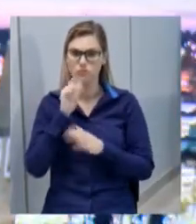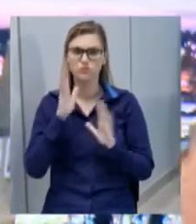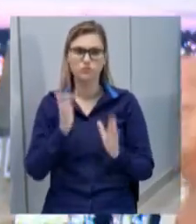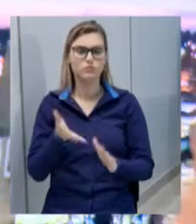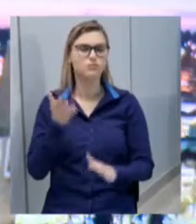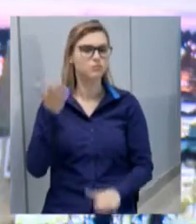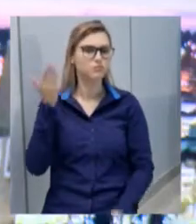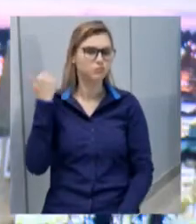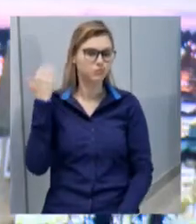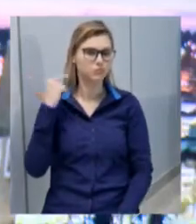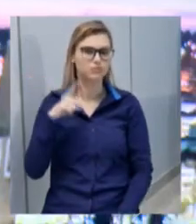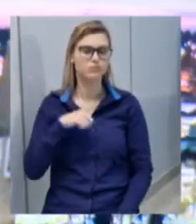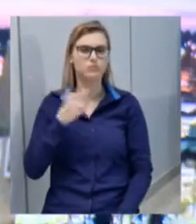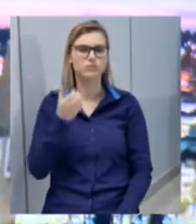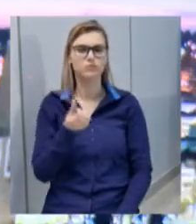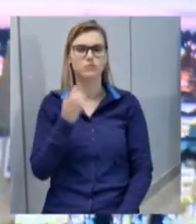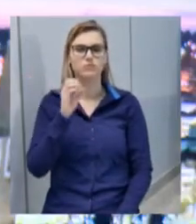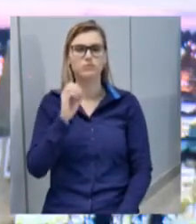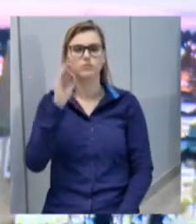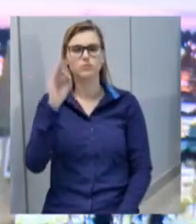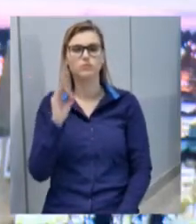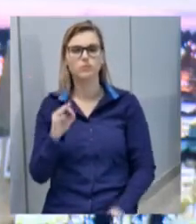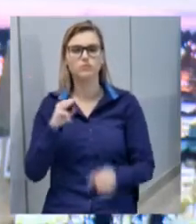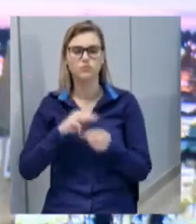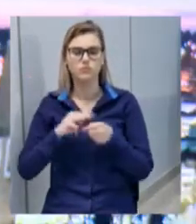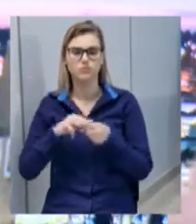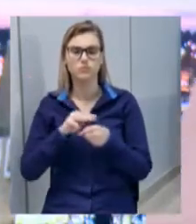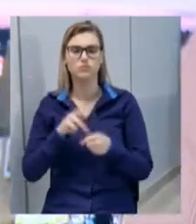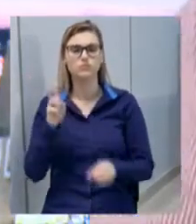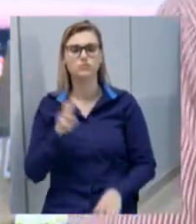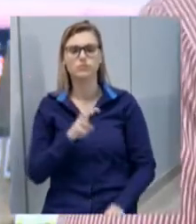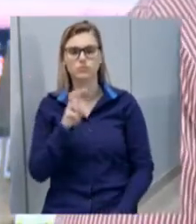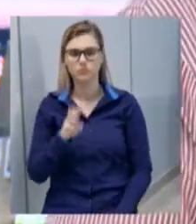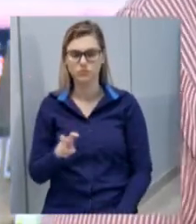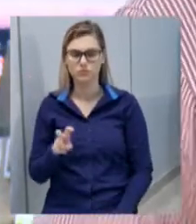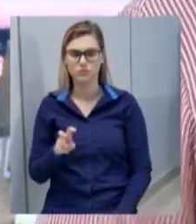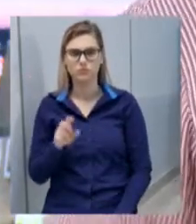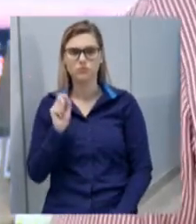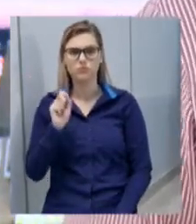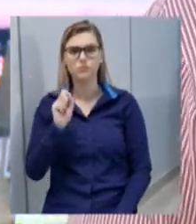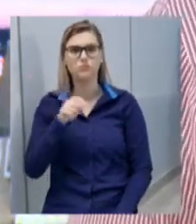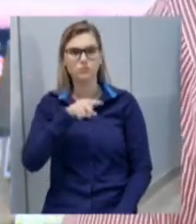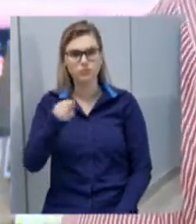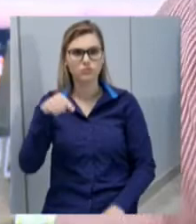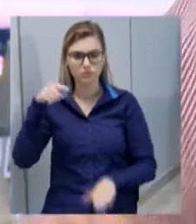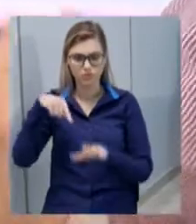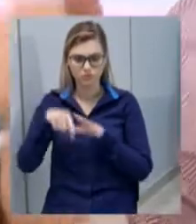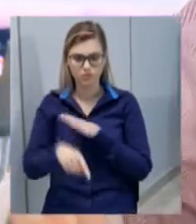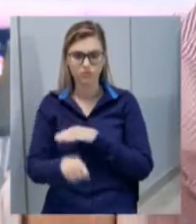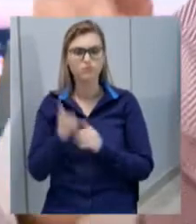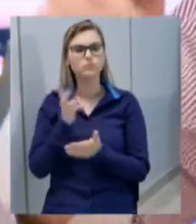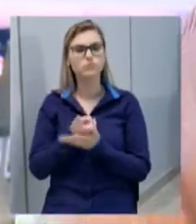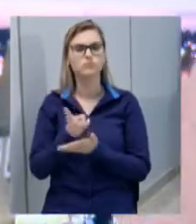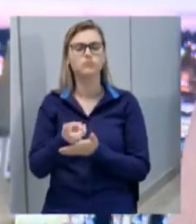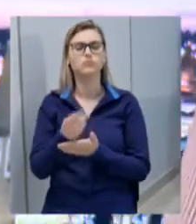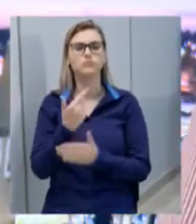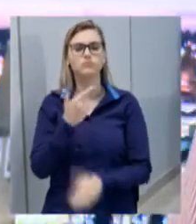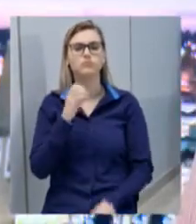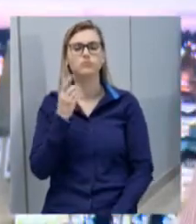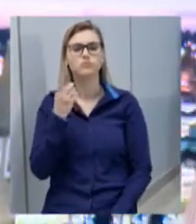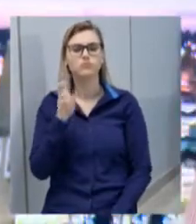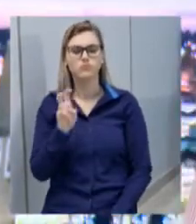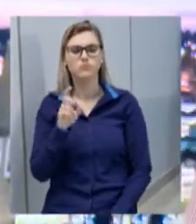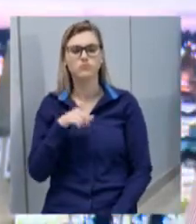abasteciam 60% do município de Xancherê e que esses poços seriam mantidos. Em 2015, tivemos uma